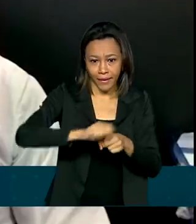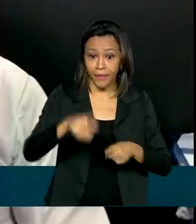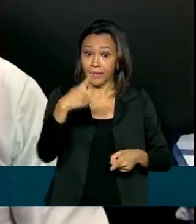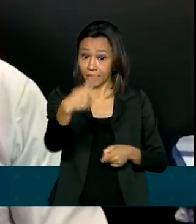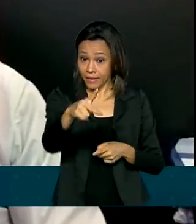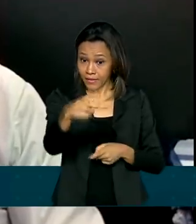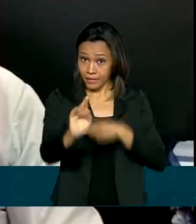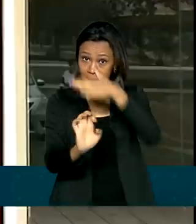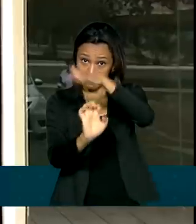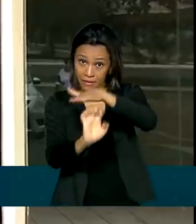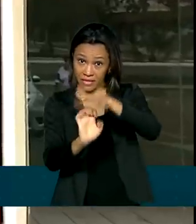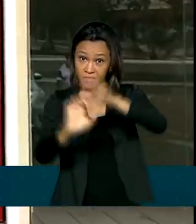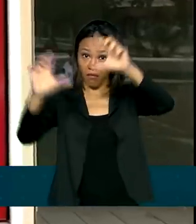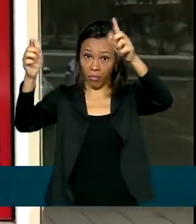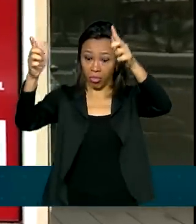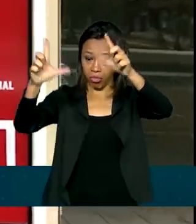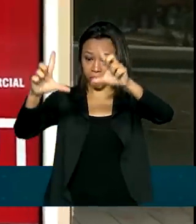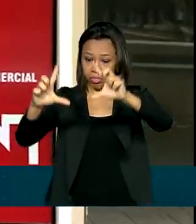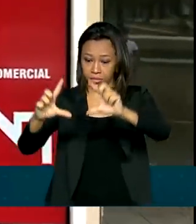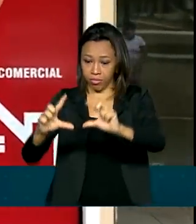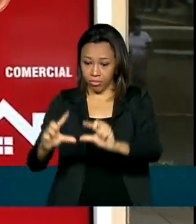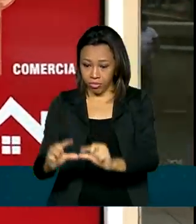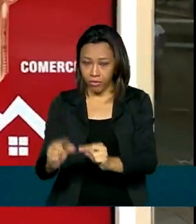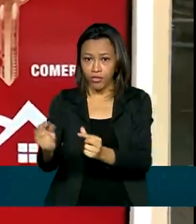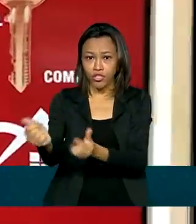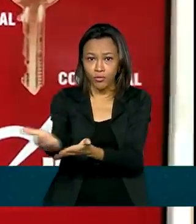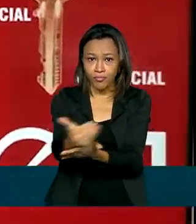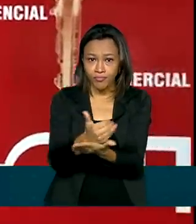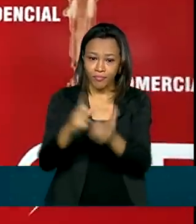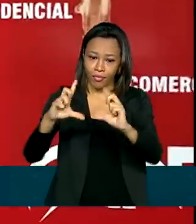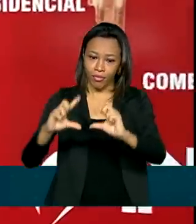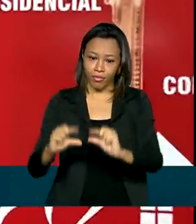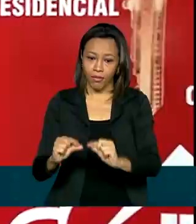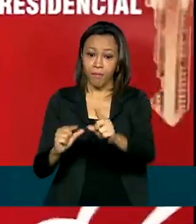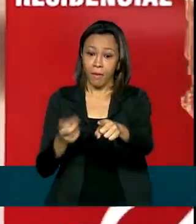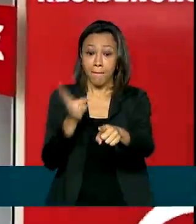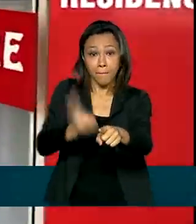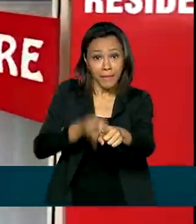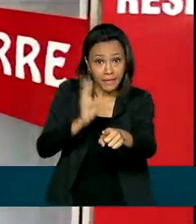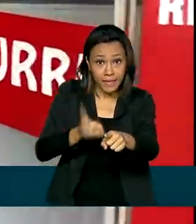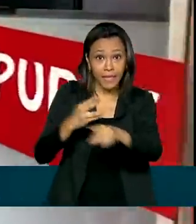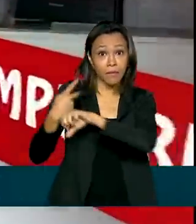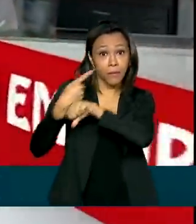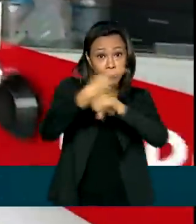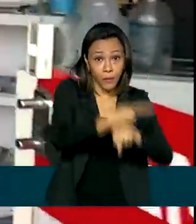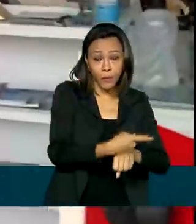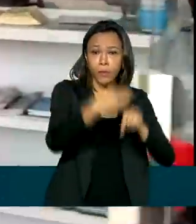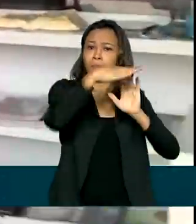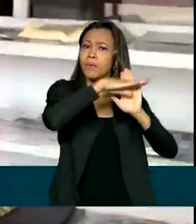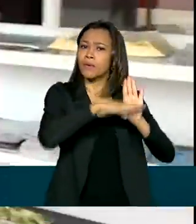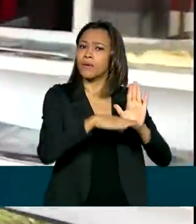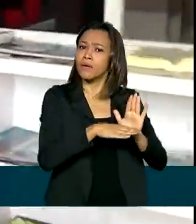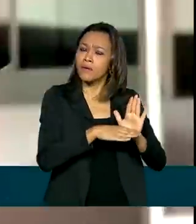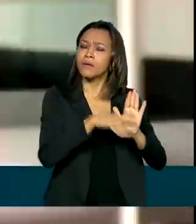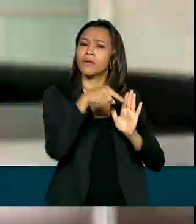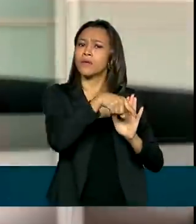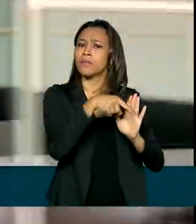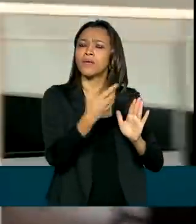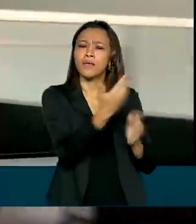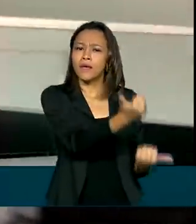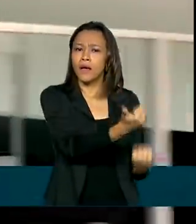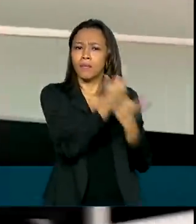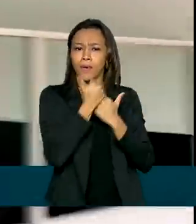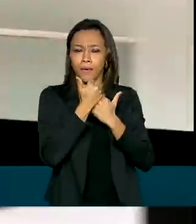imobiliária dele cair. Para manter o local de portas abertas, ele recorreu ao Pronamp, o Programa Nacional de Apoio às